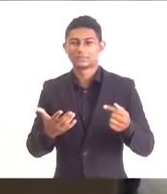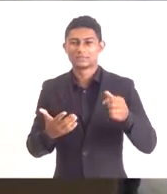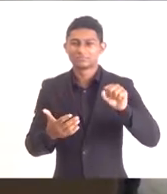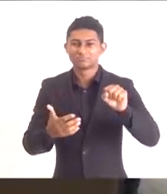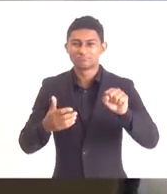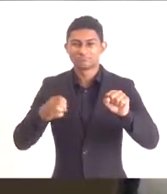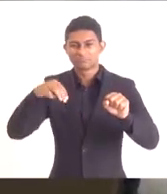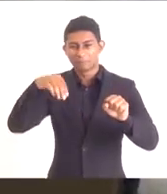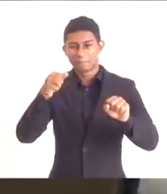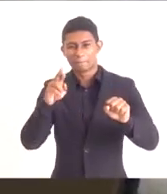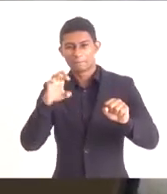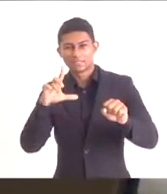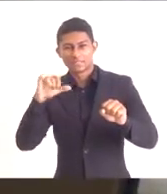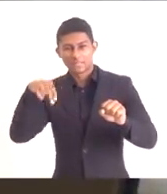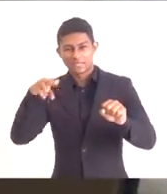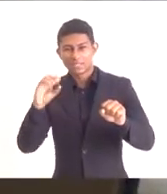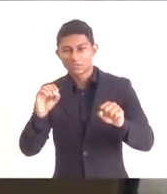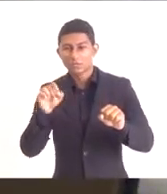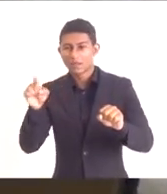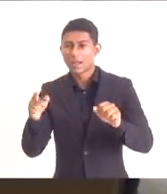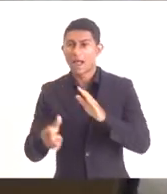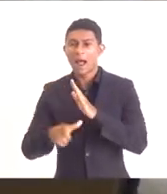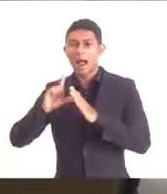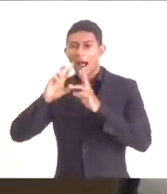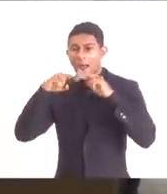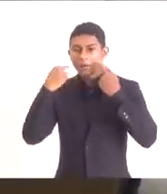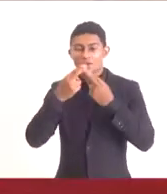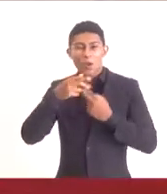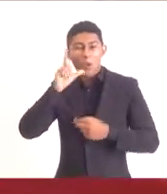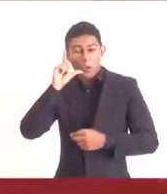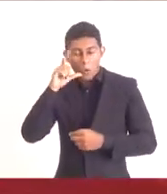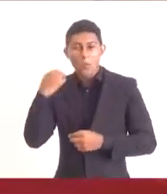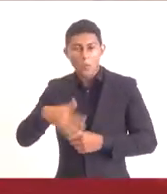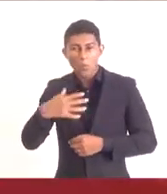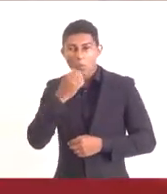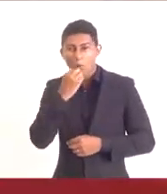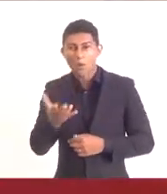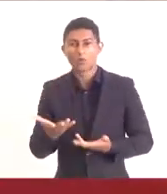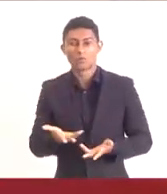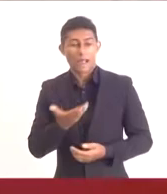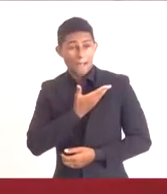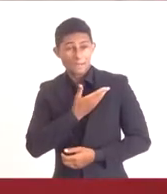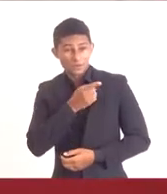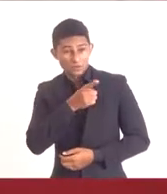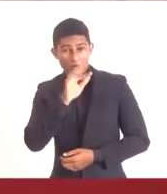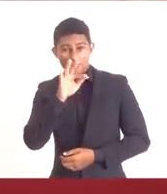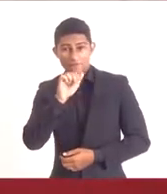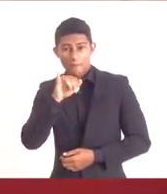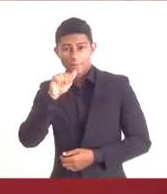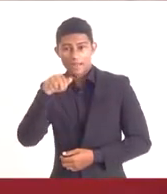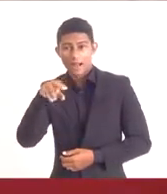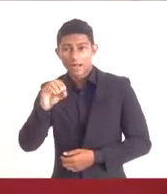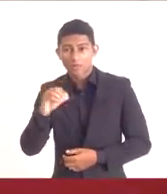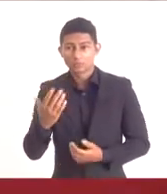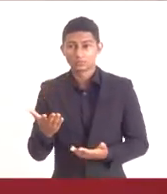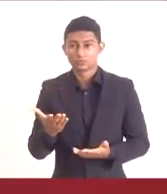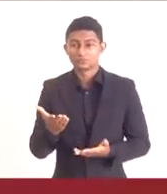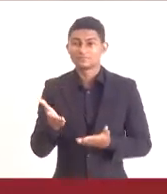nosso Marcelino, que esteve conosco numa reunião muito proveitosa ontem, nosso querido amigo Fabiano, nosso sempre